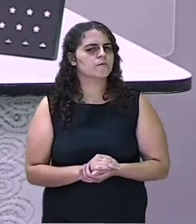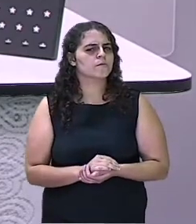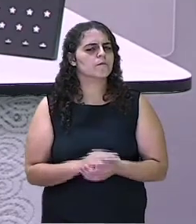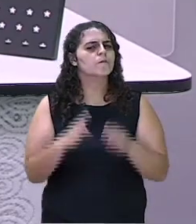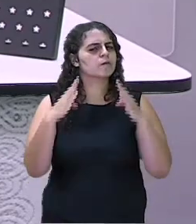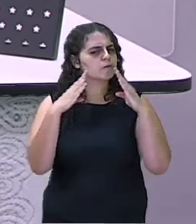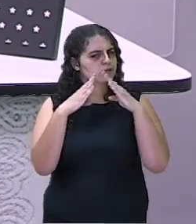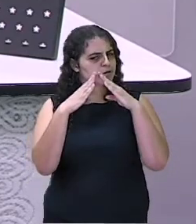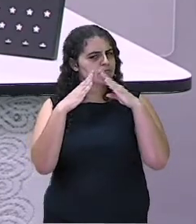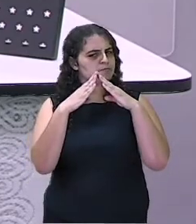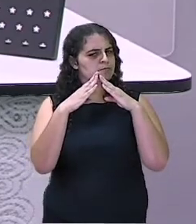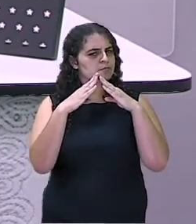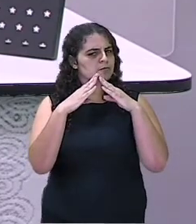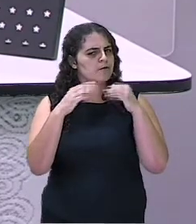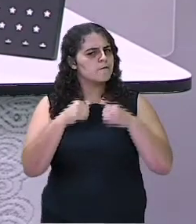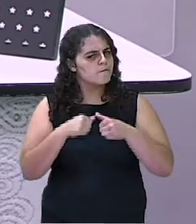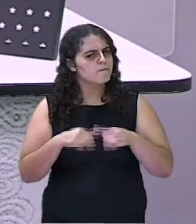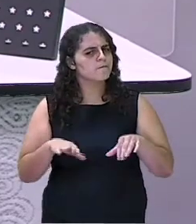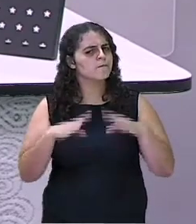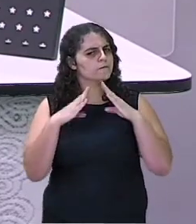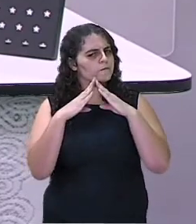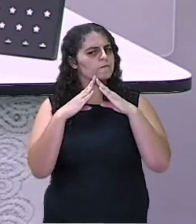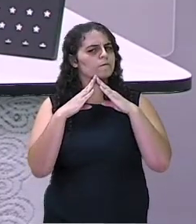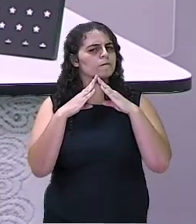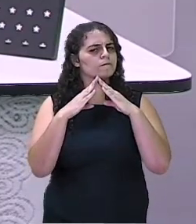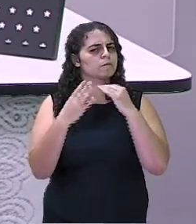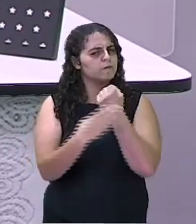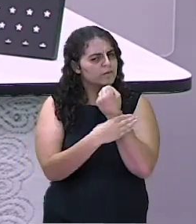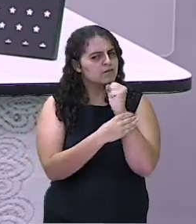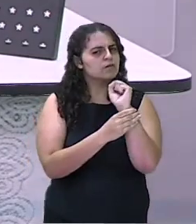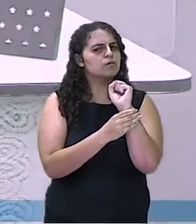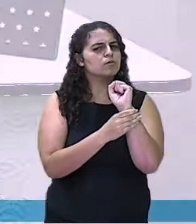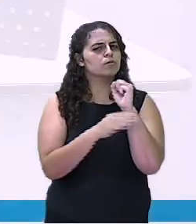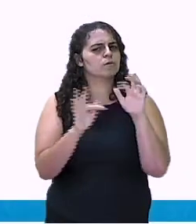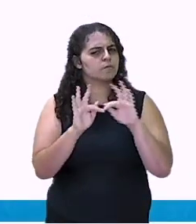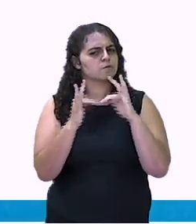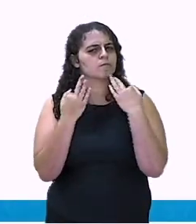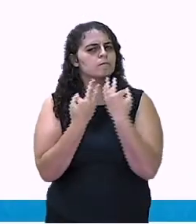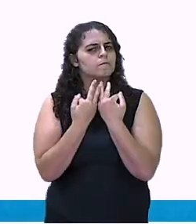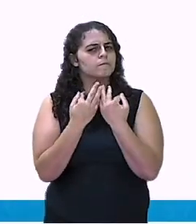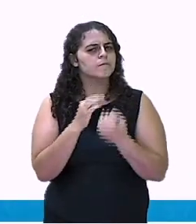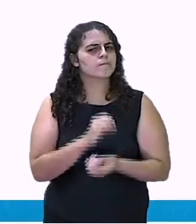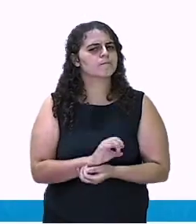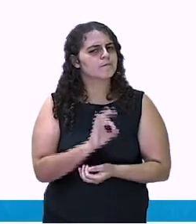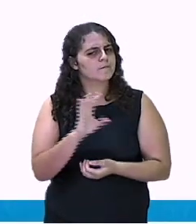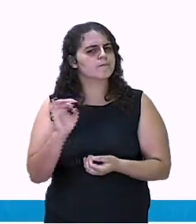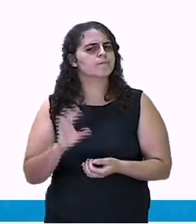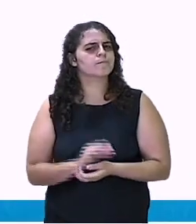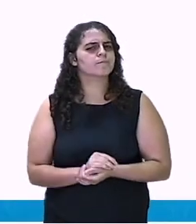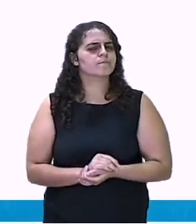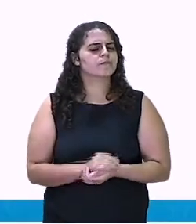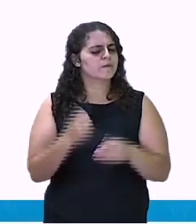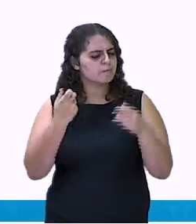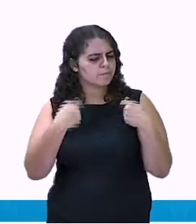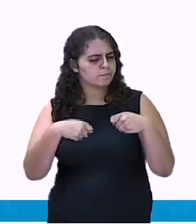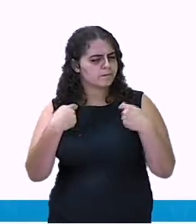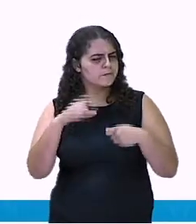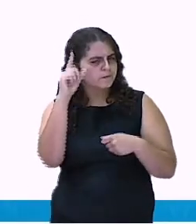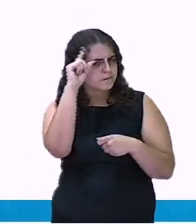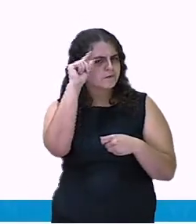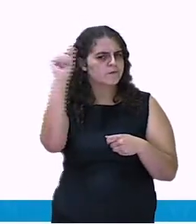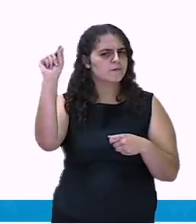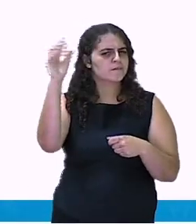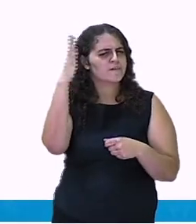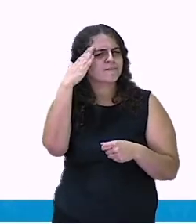Fique em casa. É mais seguro para você e para todos nós, não é mesmo? Se precisar sair,